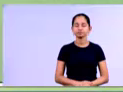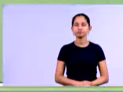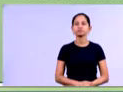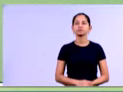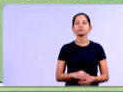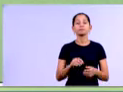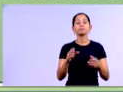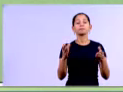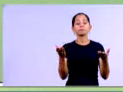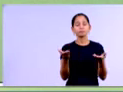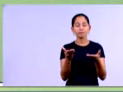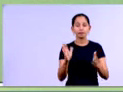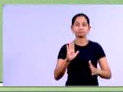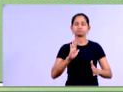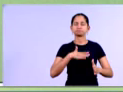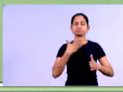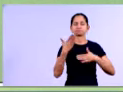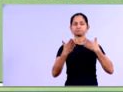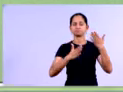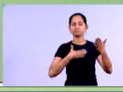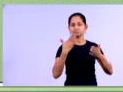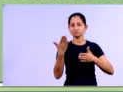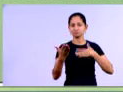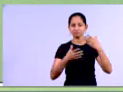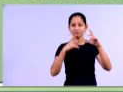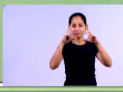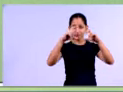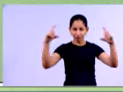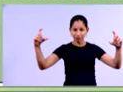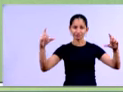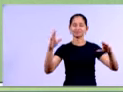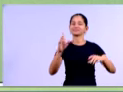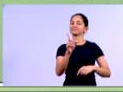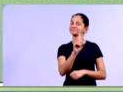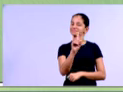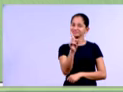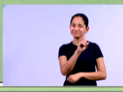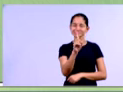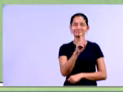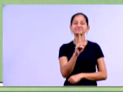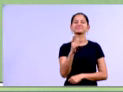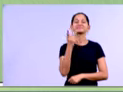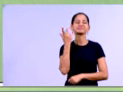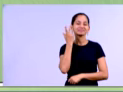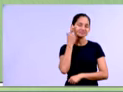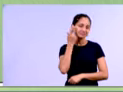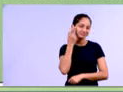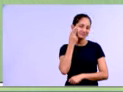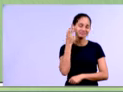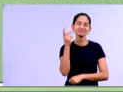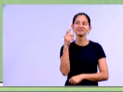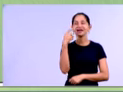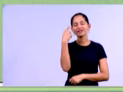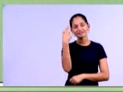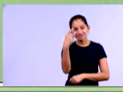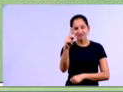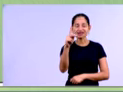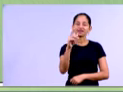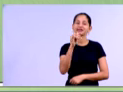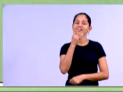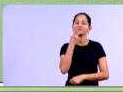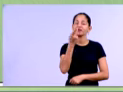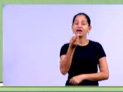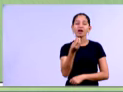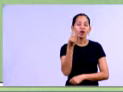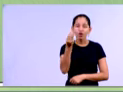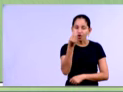Bem, não vamos se assustar muito aí com a equação, né, o modelo aqui do nosso idealizador, né, o Kennet's. Ele disse que